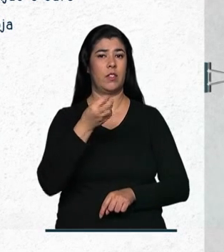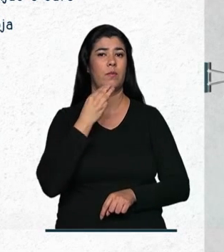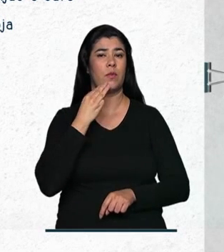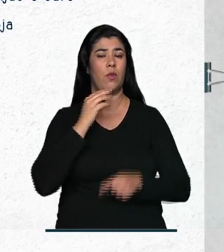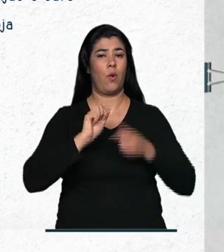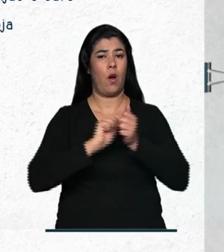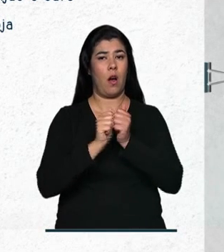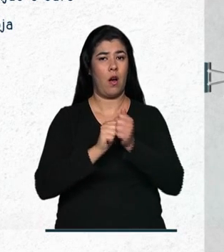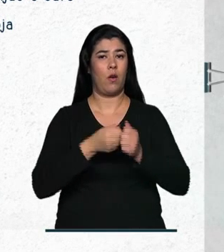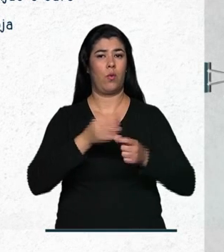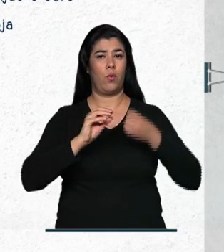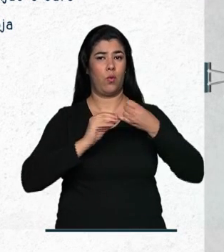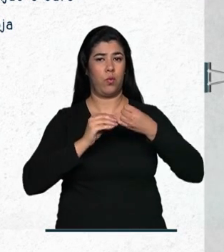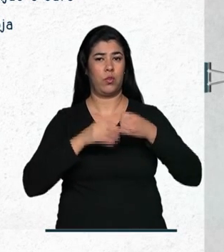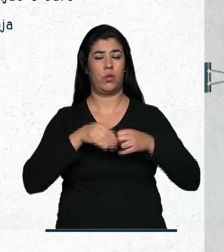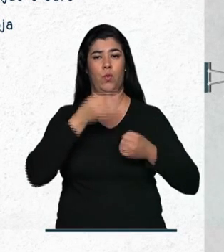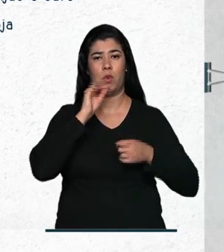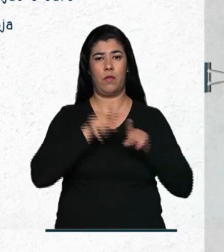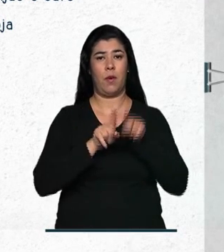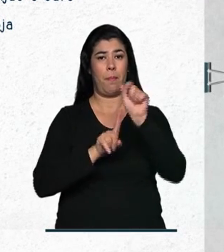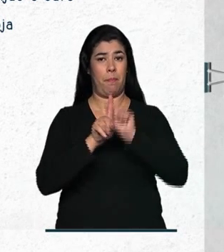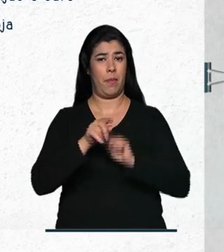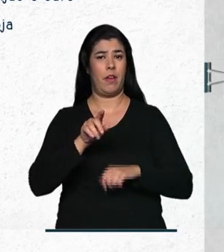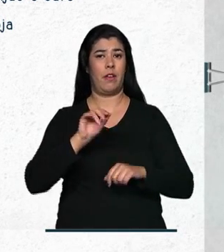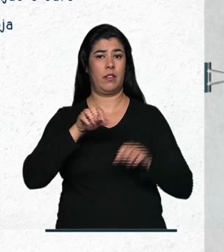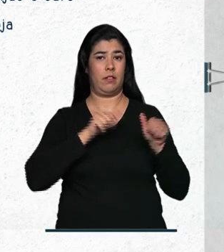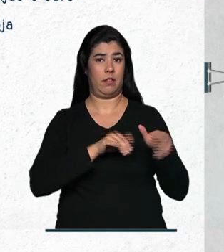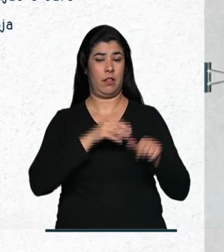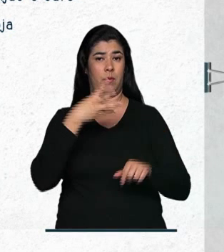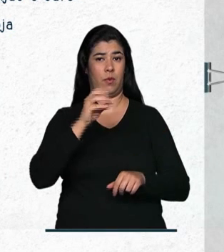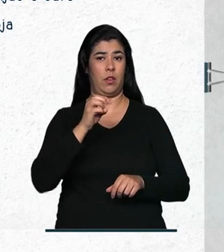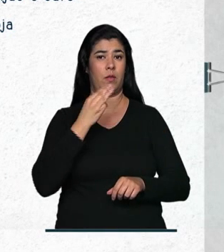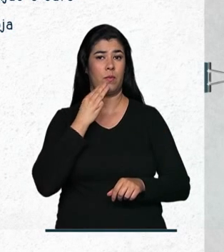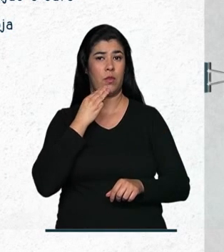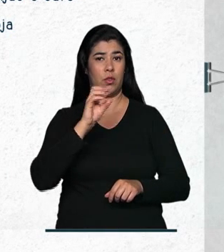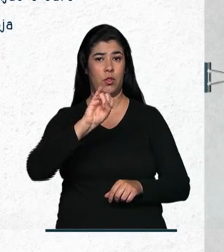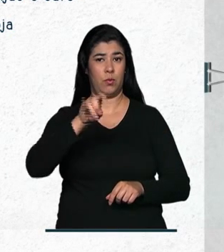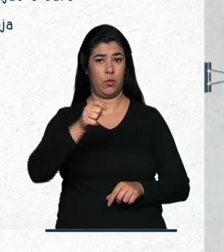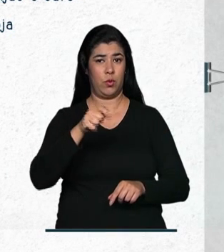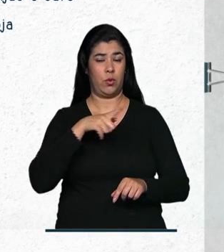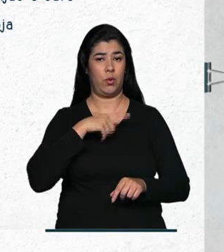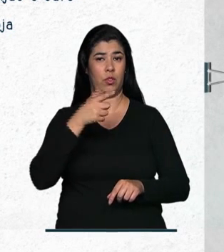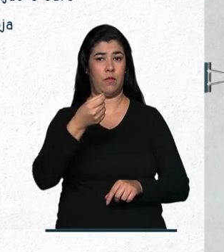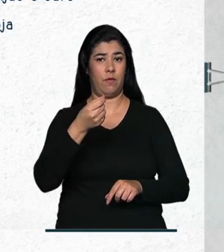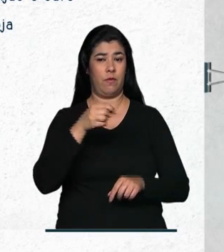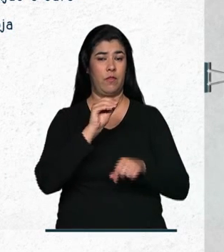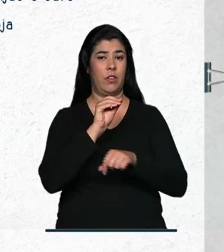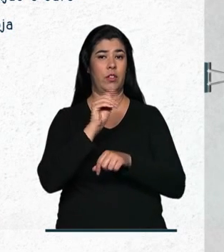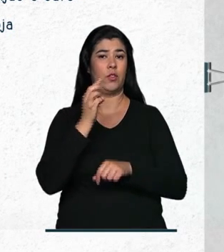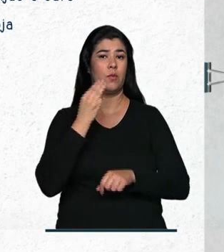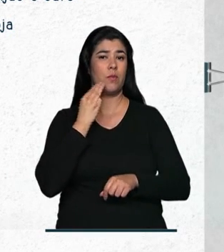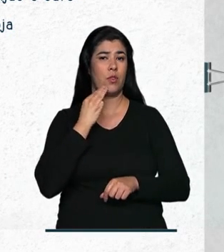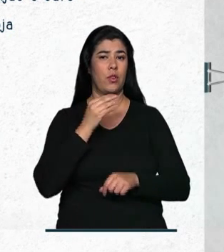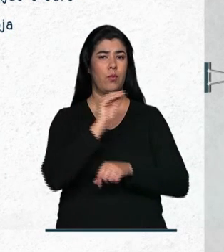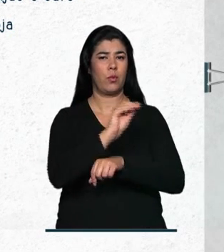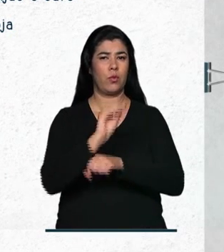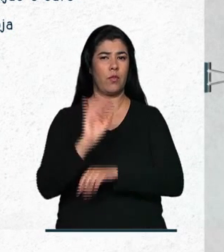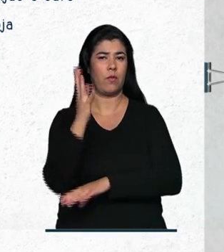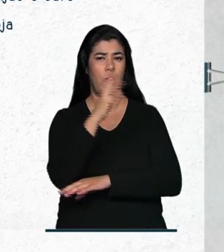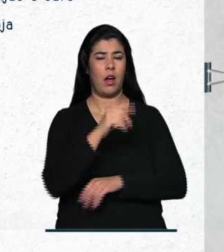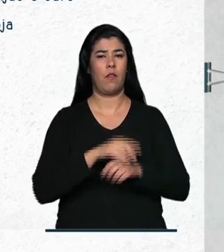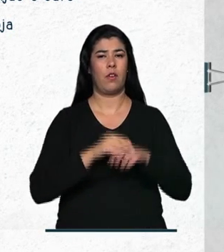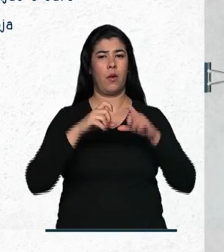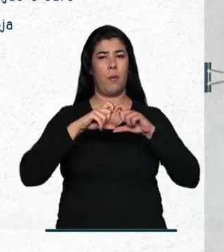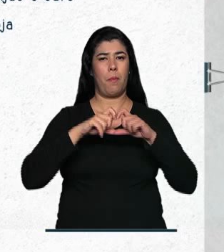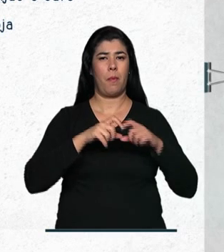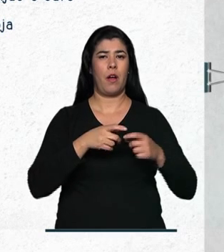feijão e café. Em setembro, 40 milhões de reais são para soja e 20 milhões para culturas como pêssego, tomate e